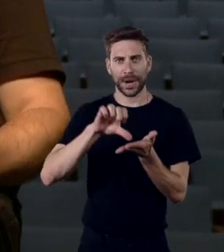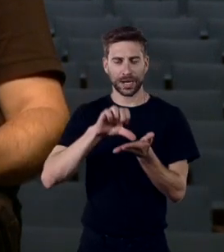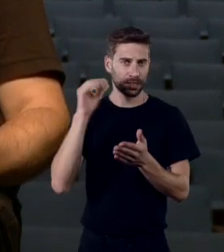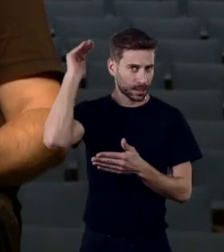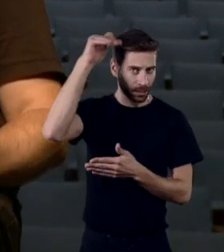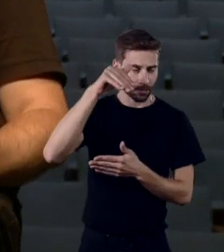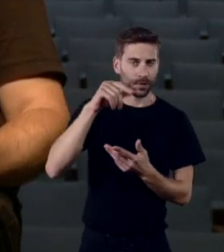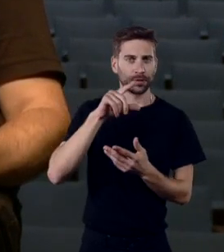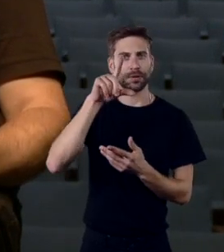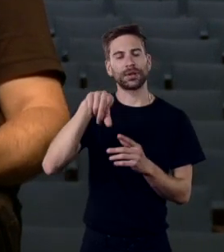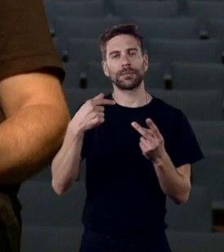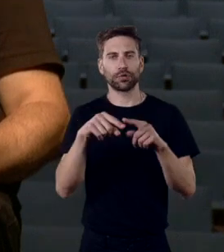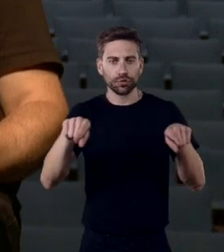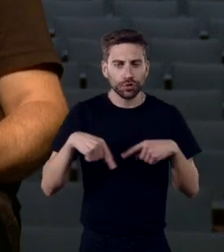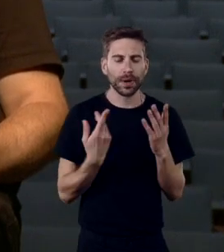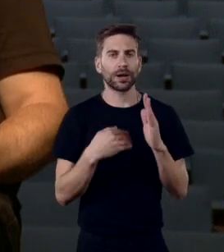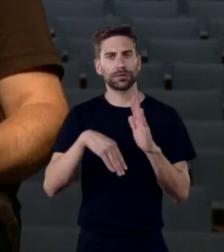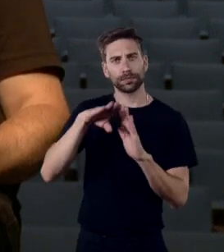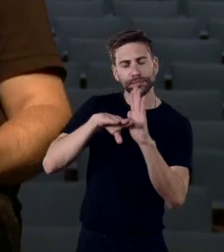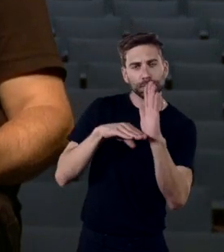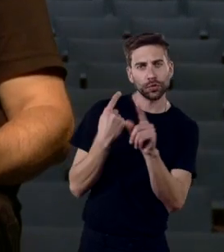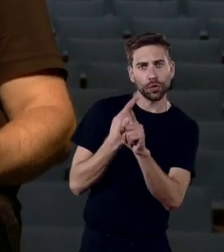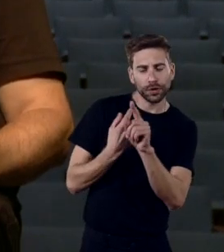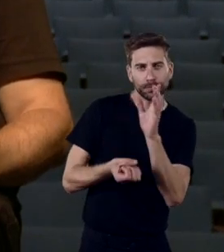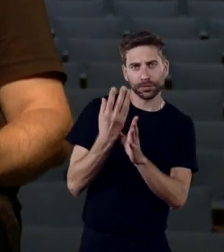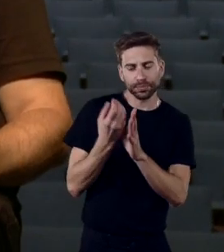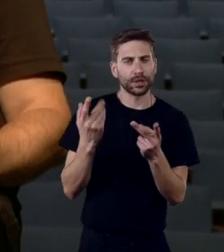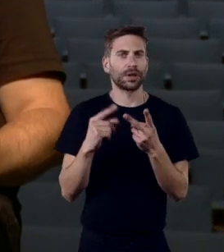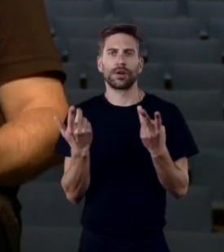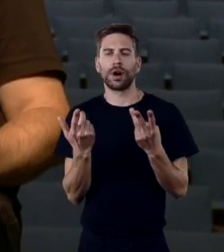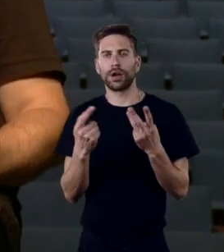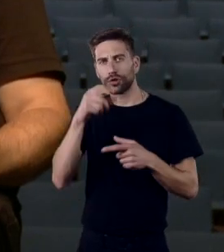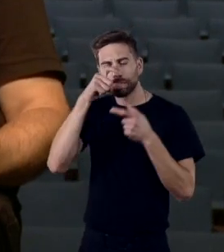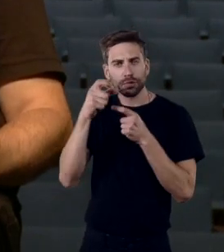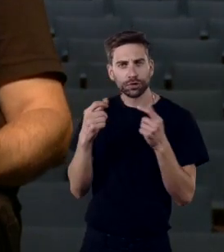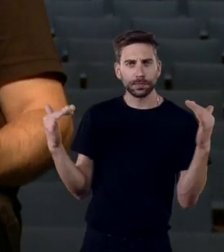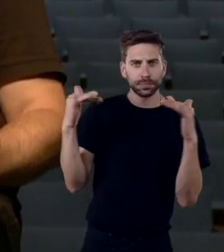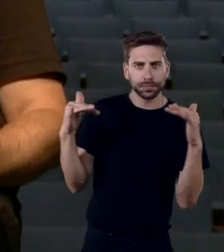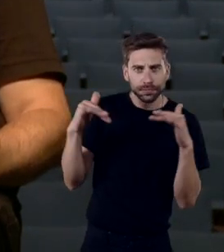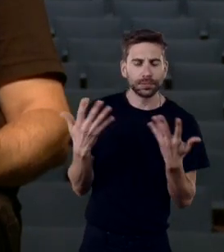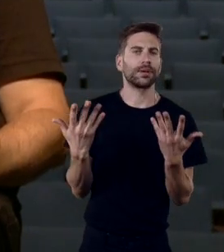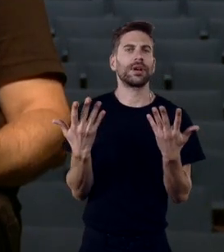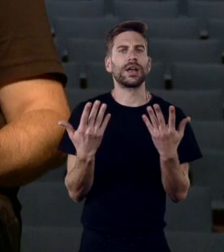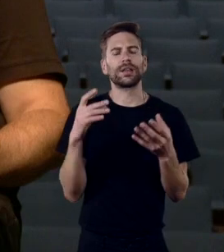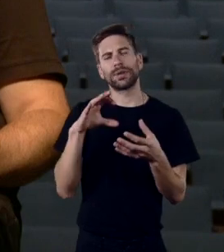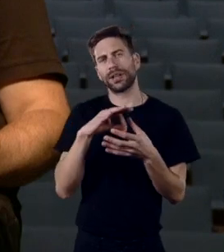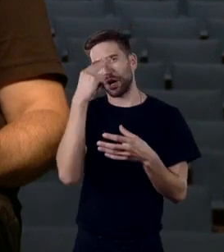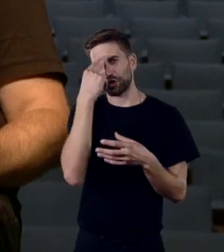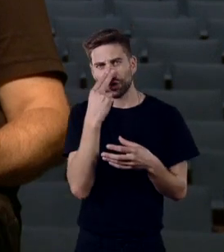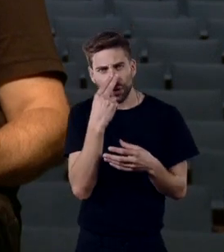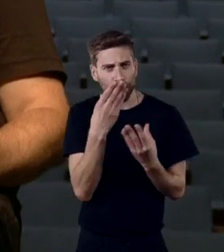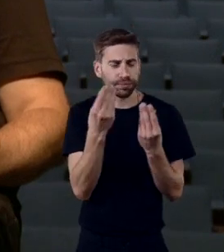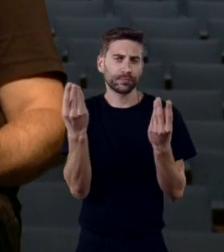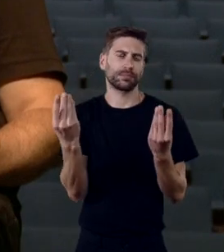entre o espaço, programação, o exercício da cidadania, em muitos momentos históricos. portanto, o queremos é também que esse